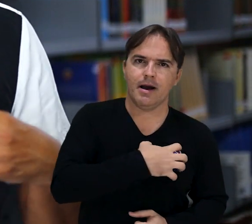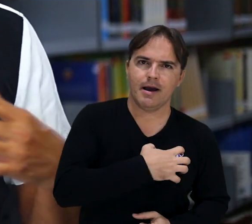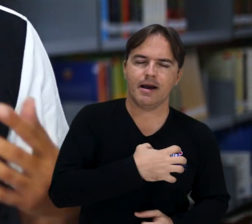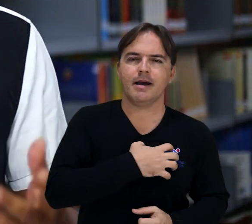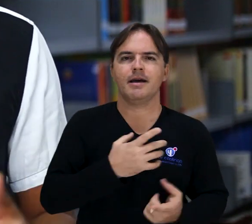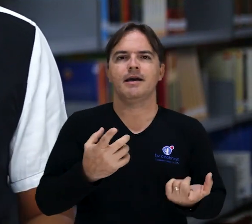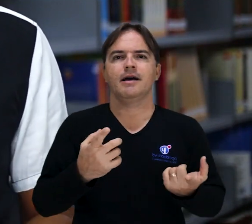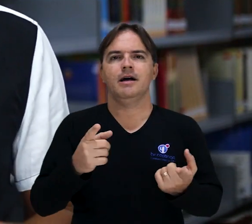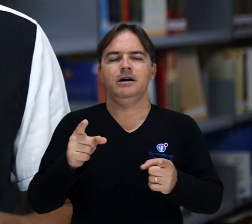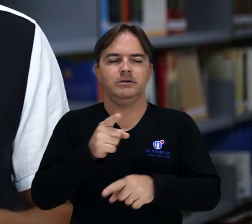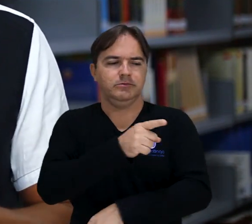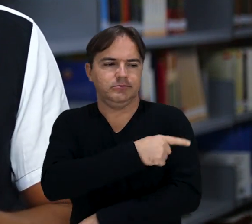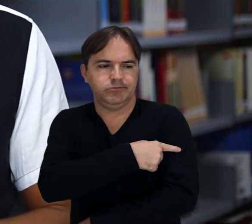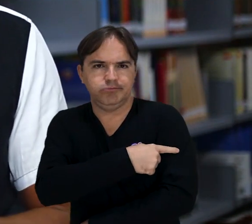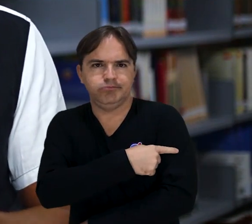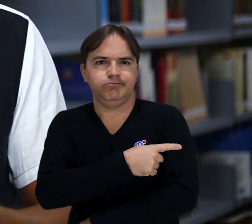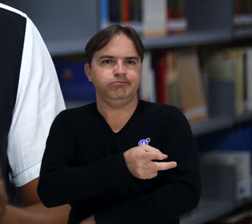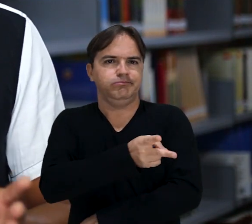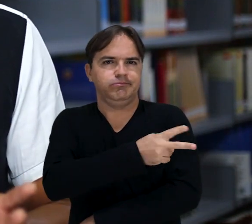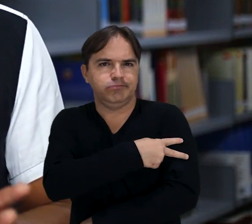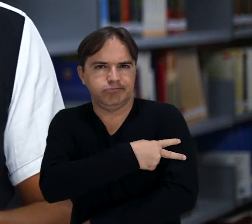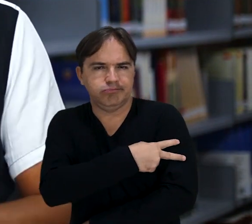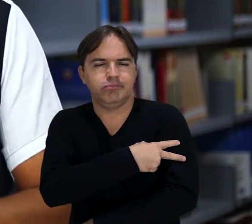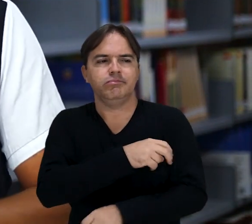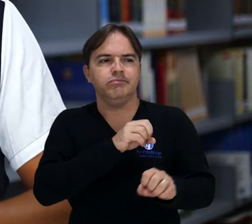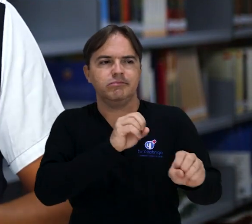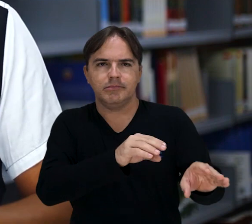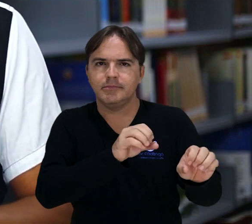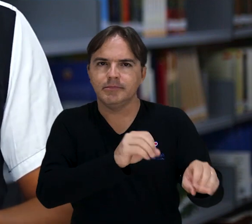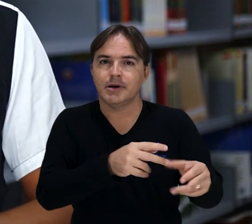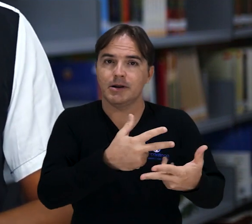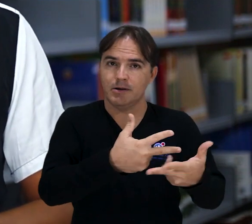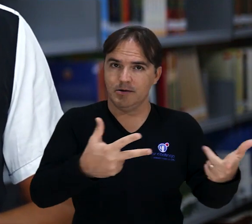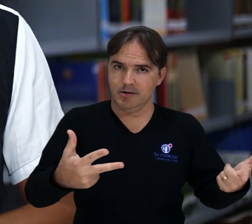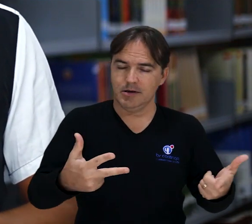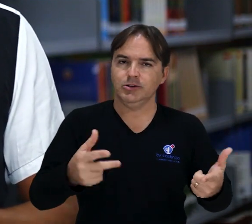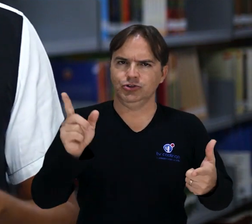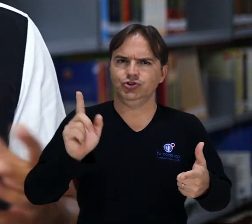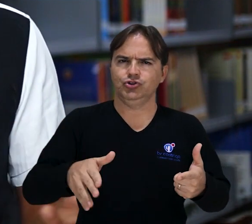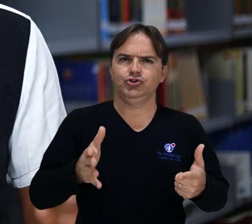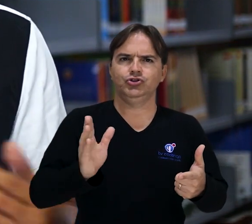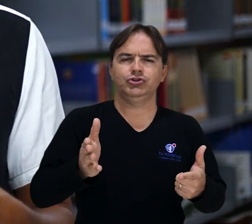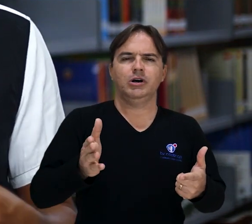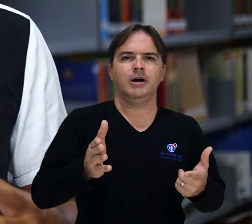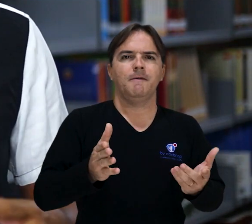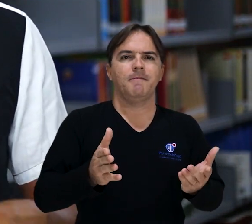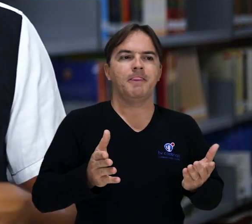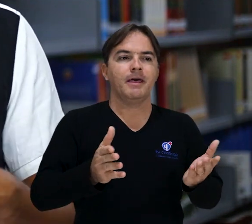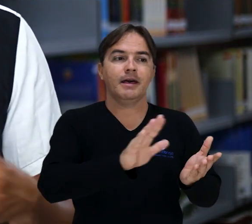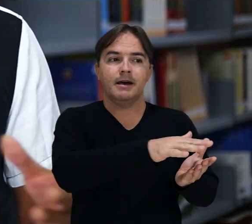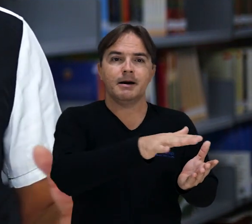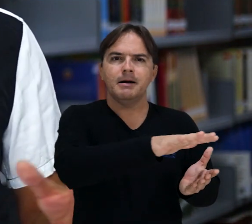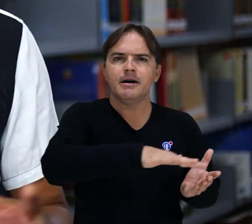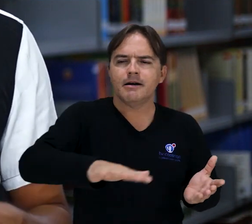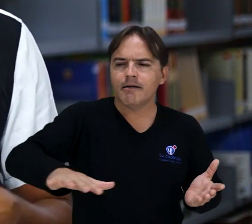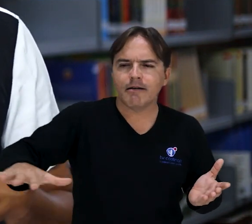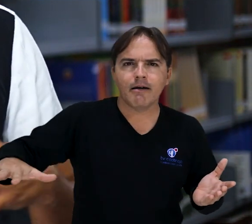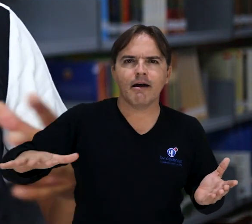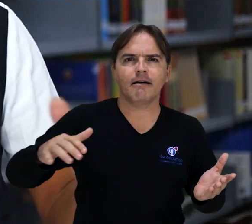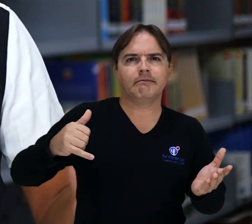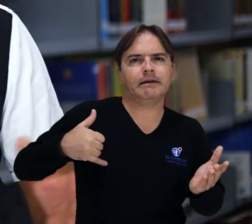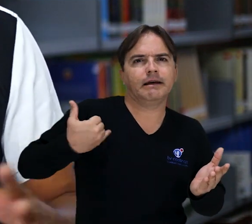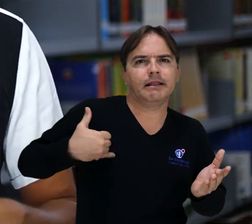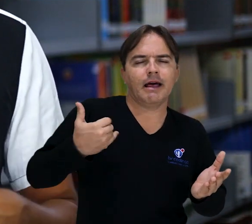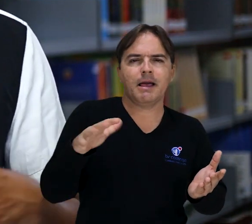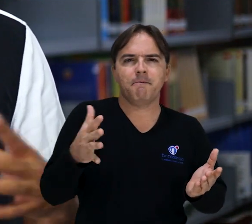para o Ensino Fundamental 2, Ensino Fundamental 1 e Fundamental 2. Então, é um livro que traz para essa turma dos